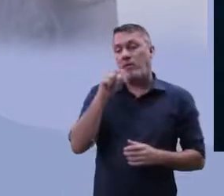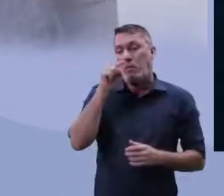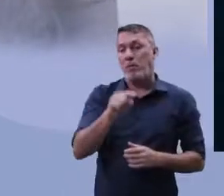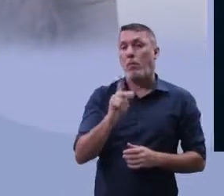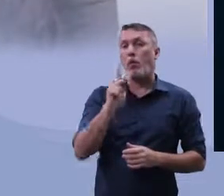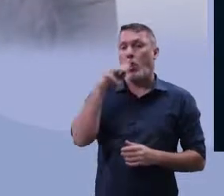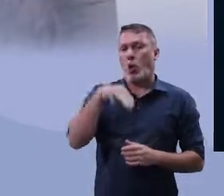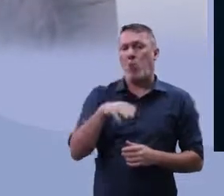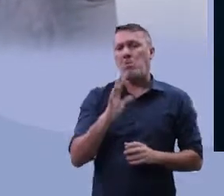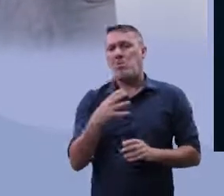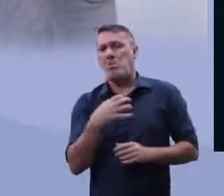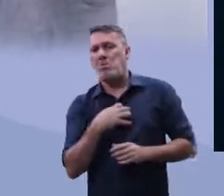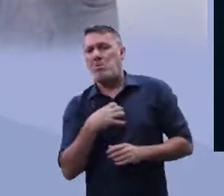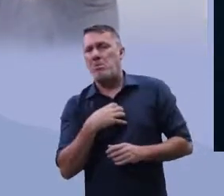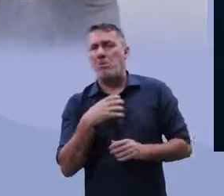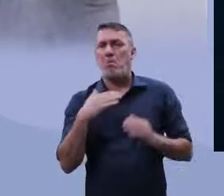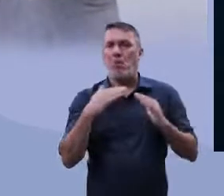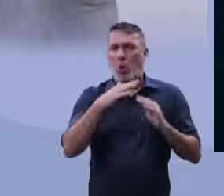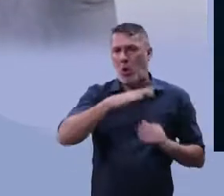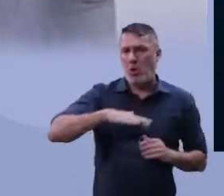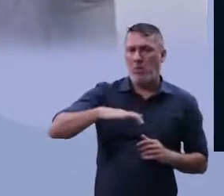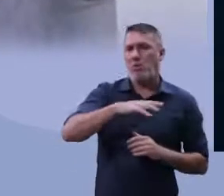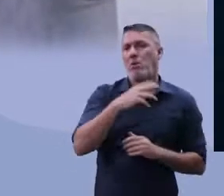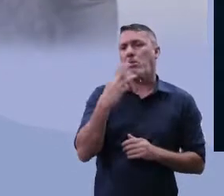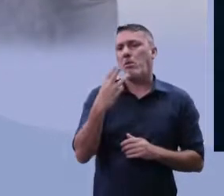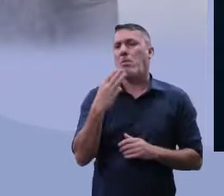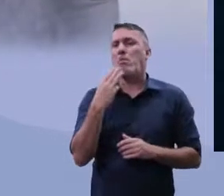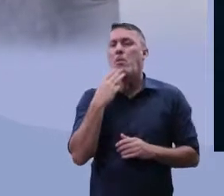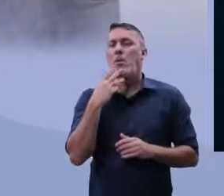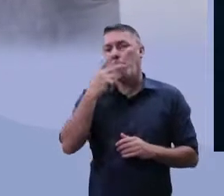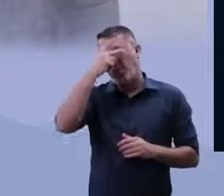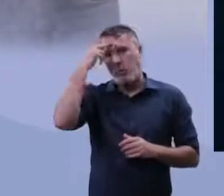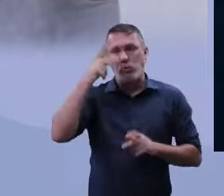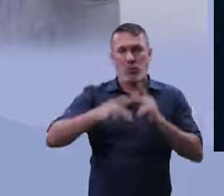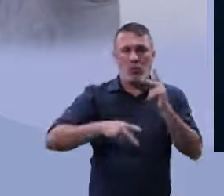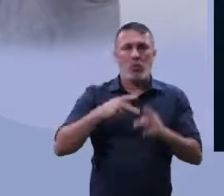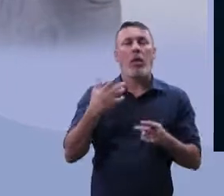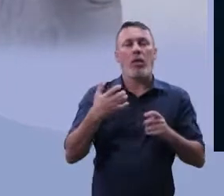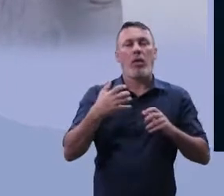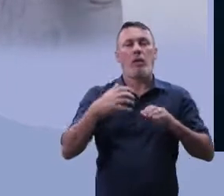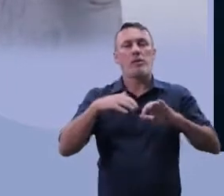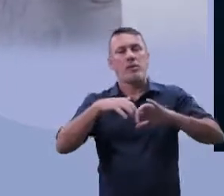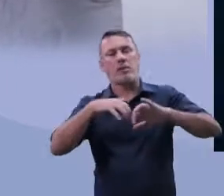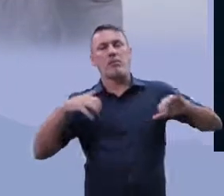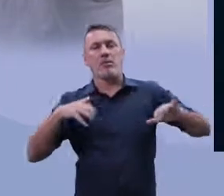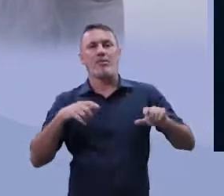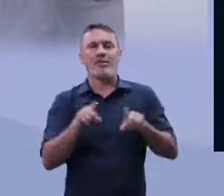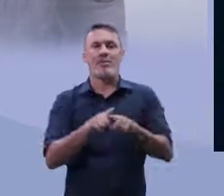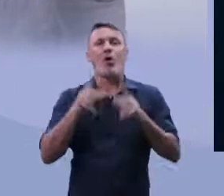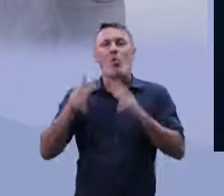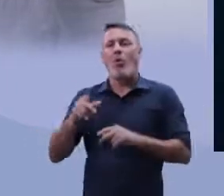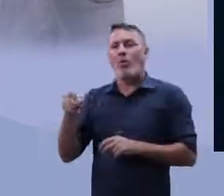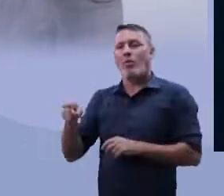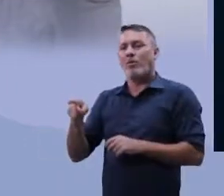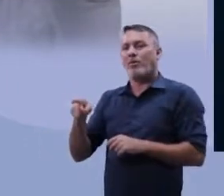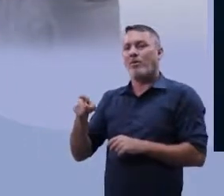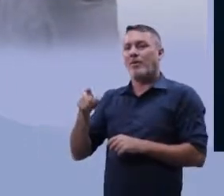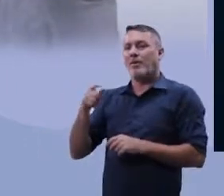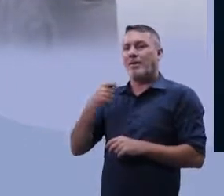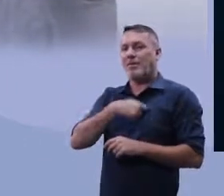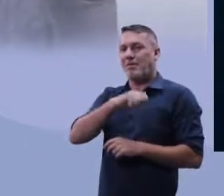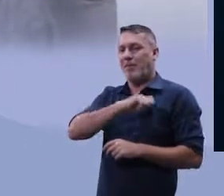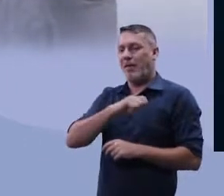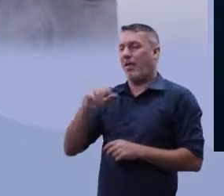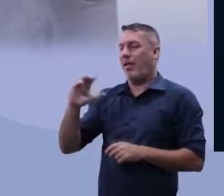quadrados, uma população em torno de 3 milhões de habitantes, e que busca a sua emancipação, como a Cataluña